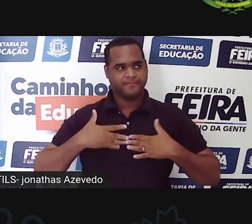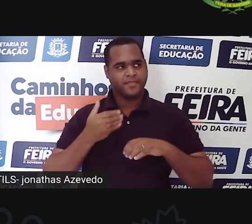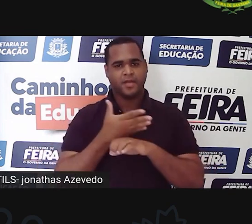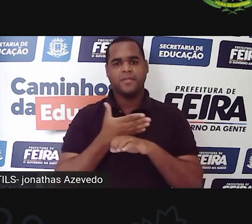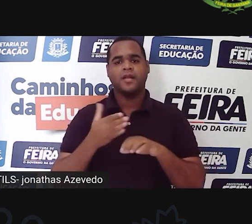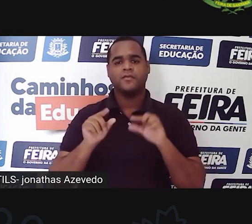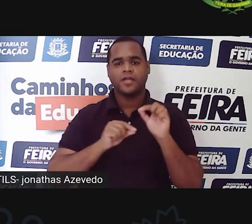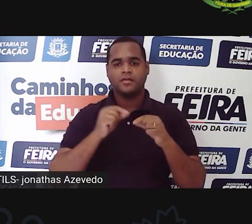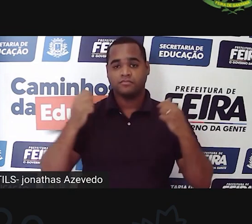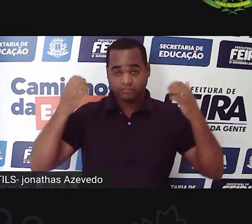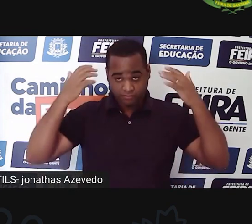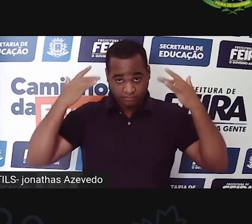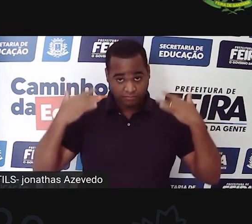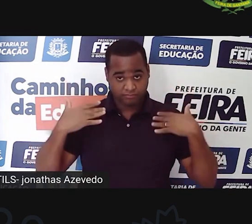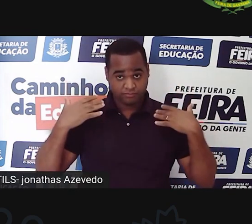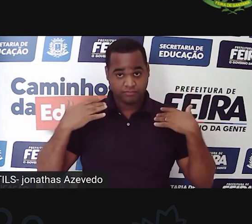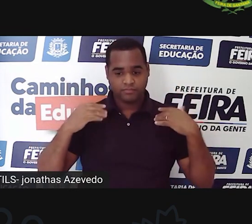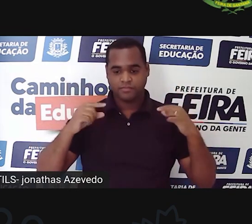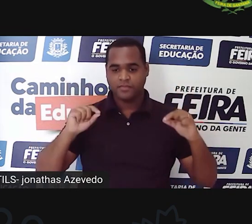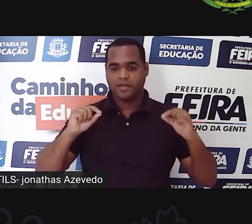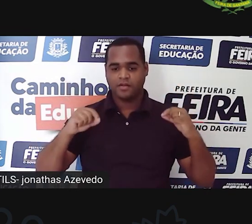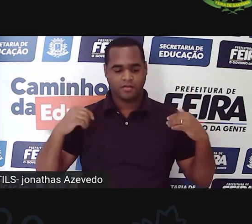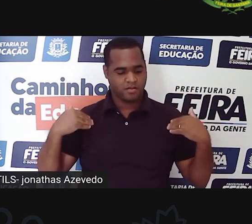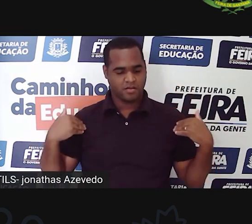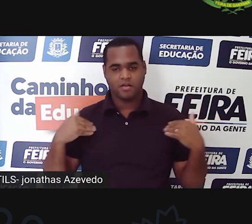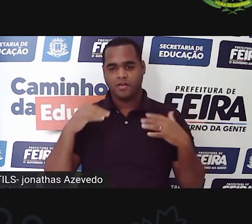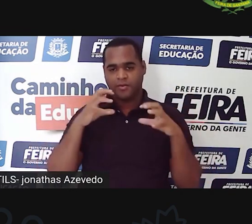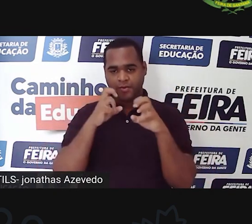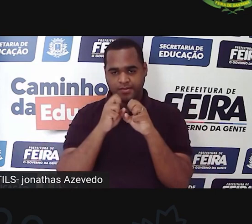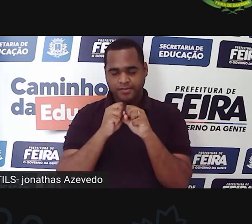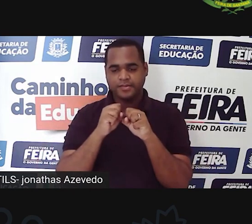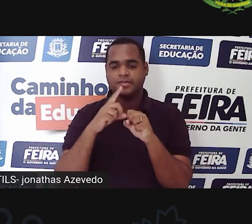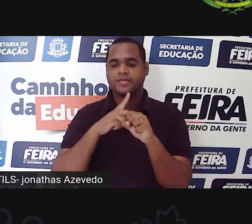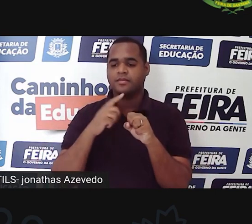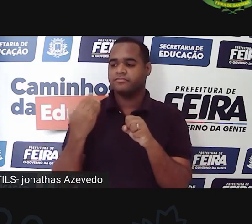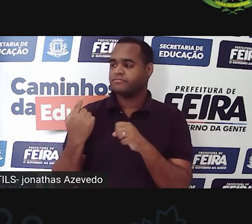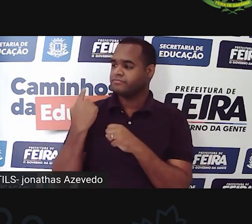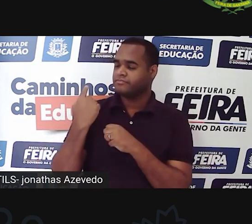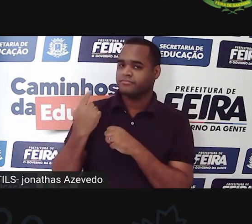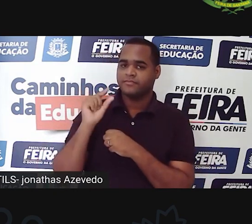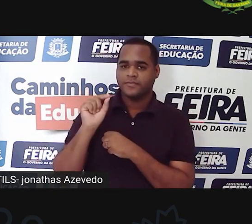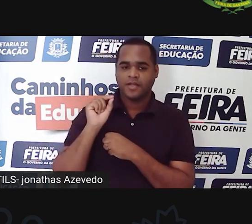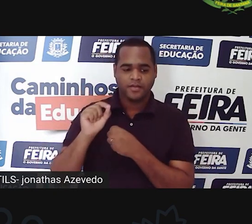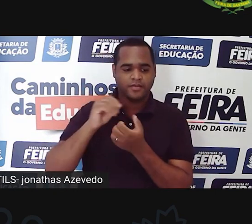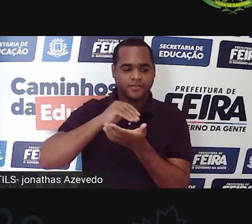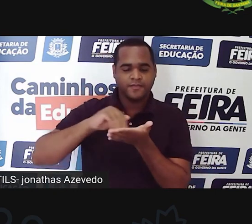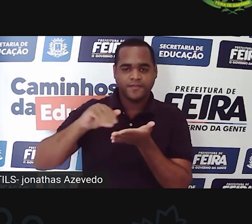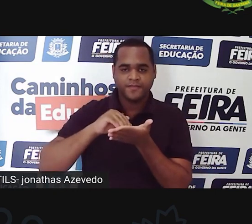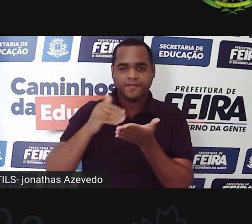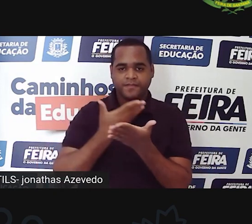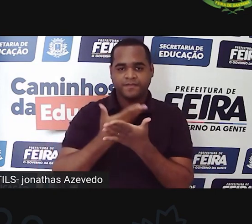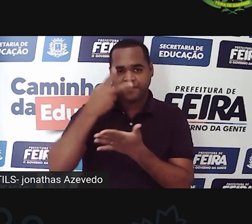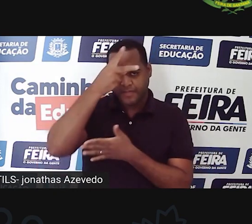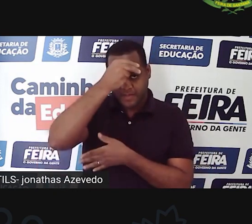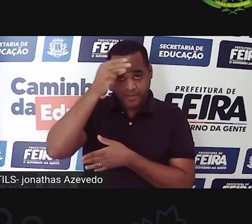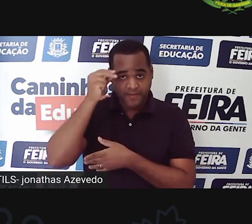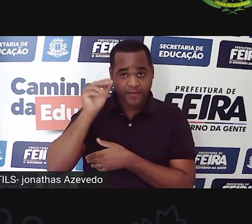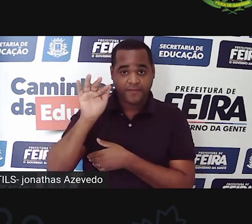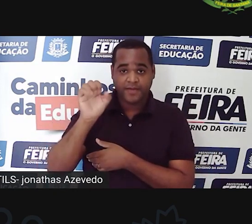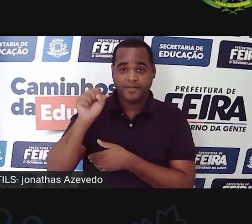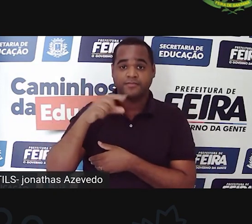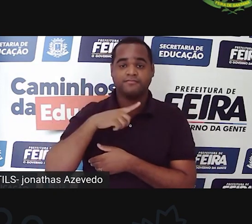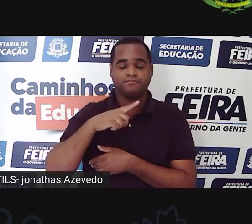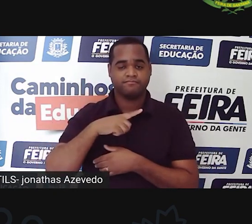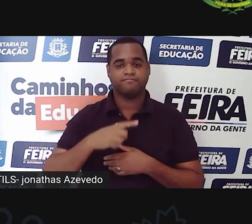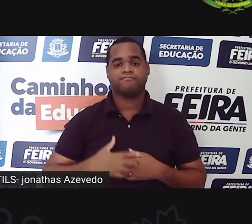meu cabelo é comprido um pouquinho abaixo do ombro e castanho escuro. Aqui atrás de mim tem a logo da Prefeitura Municipal de Feira de Santana e